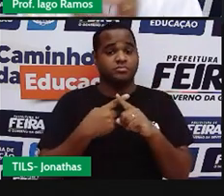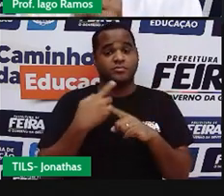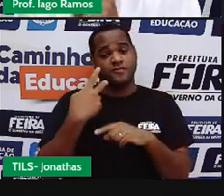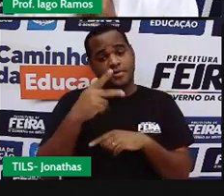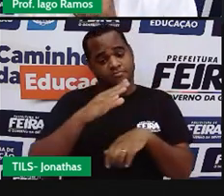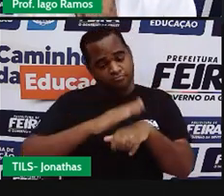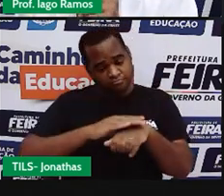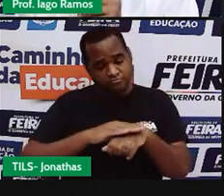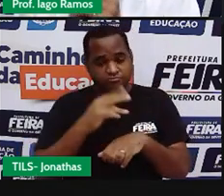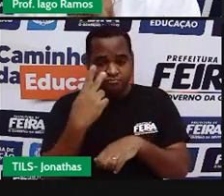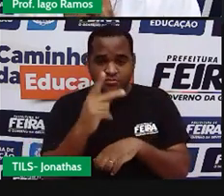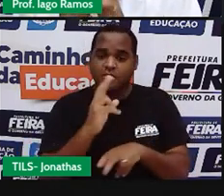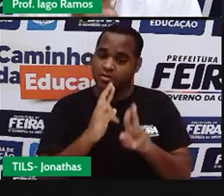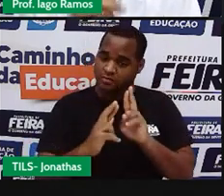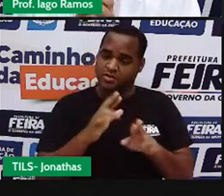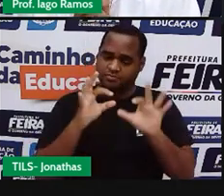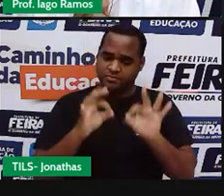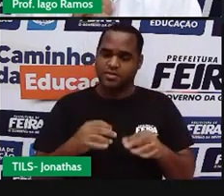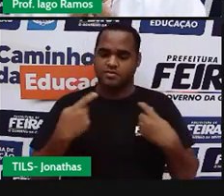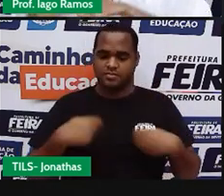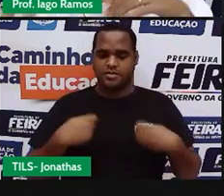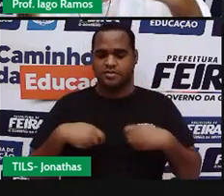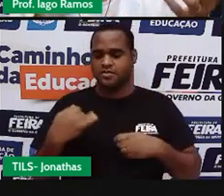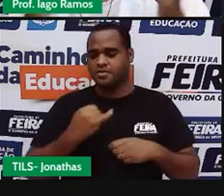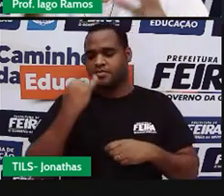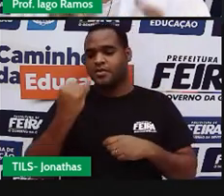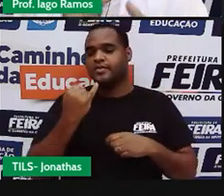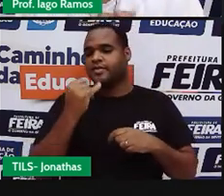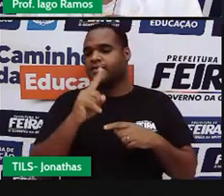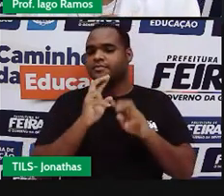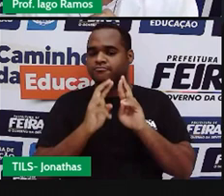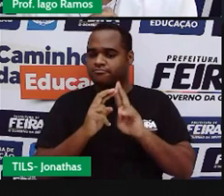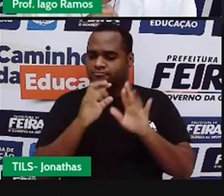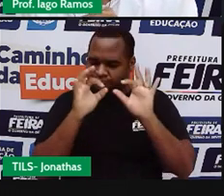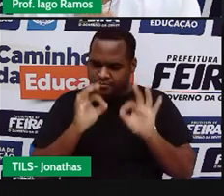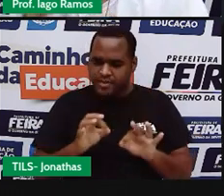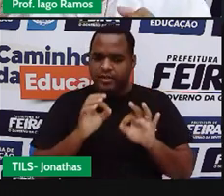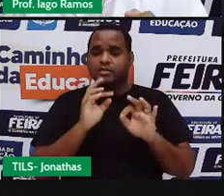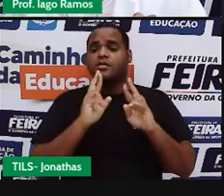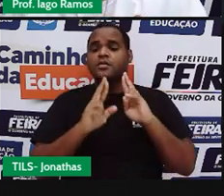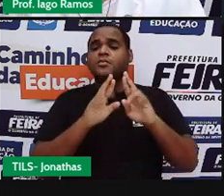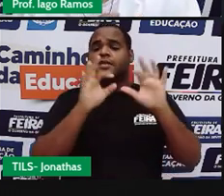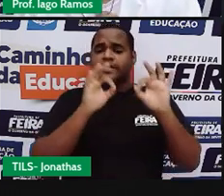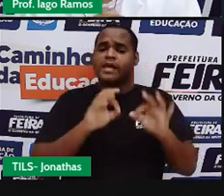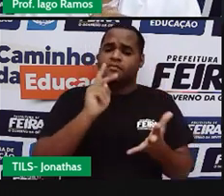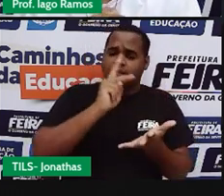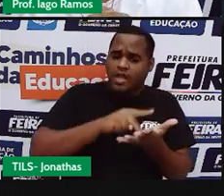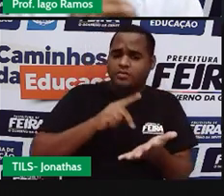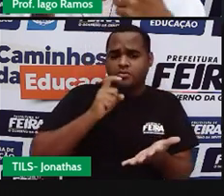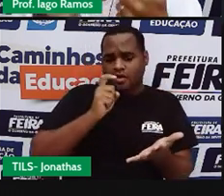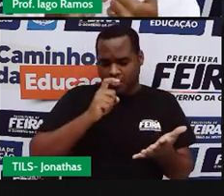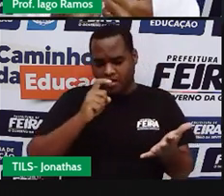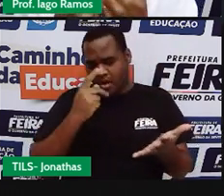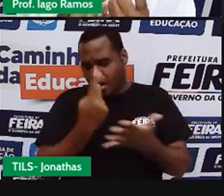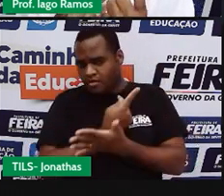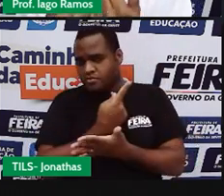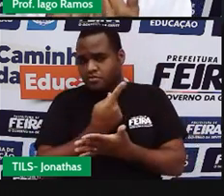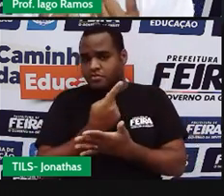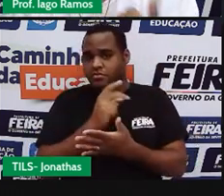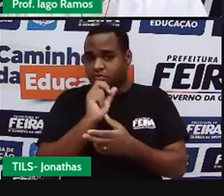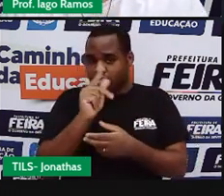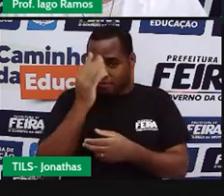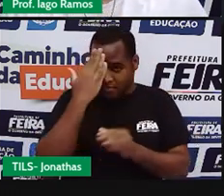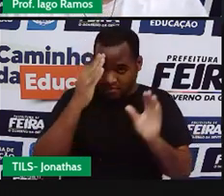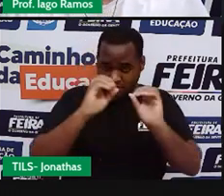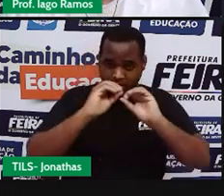porque eu quero que você responda, tá? Vai respondendo e já vai aparecendo o que é correto e o que é errado. Certo? Bacana?